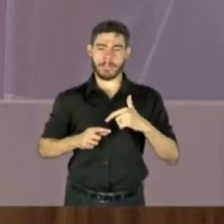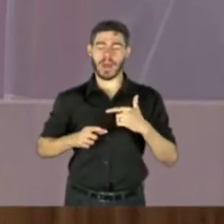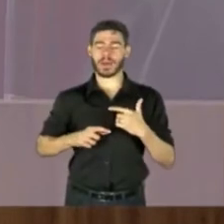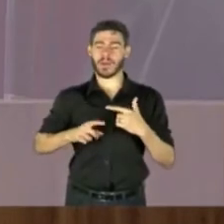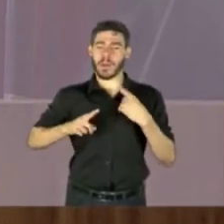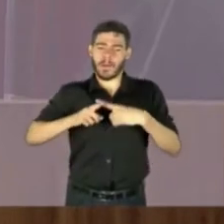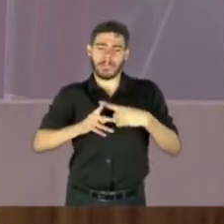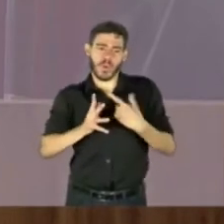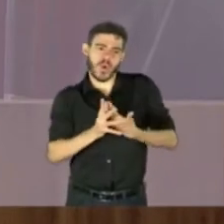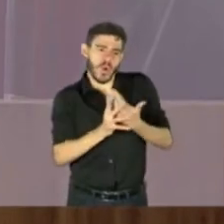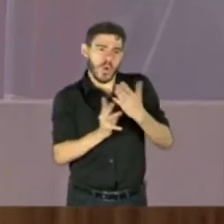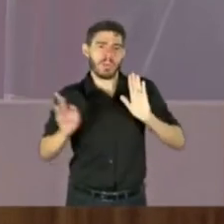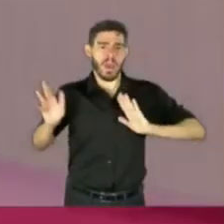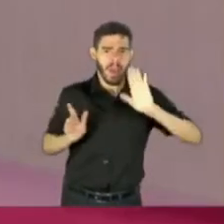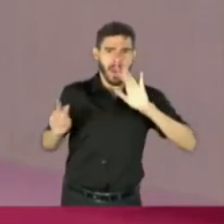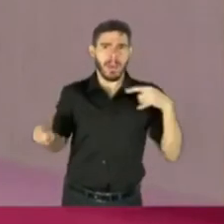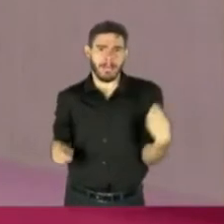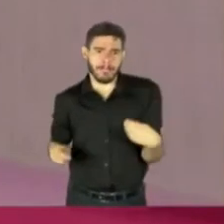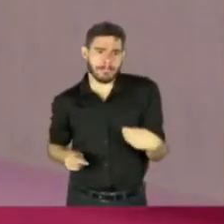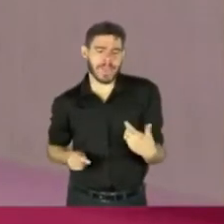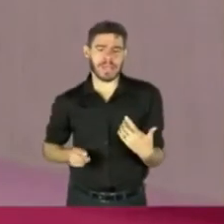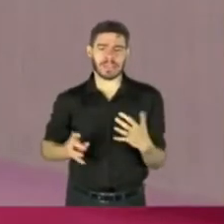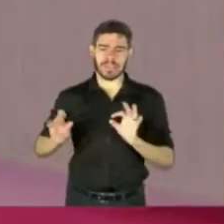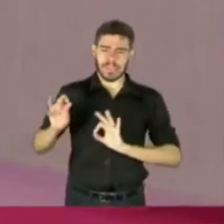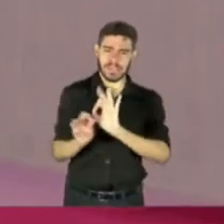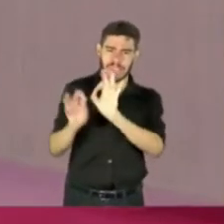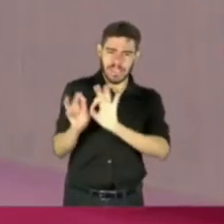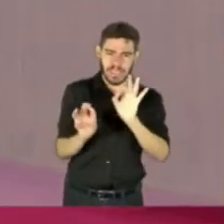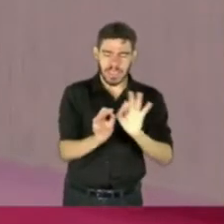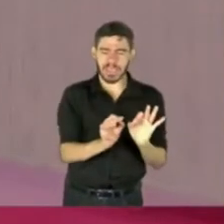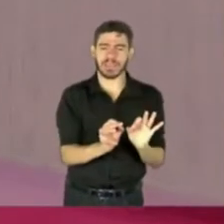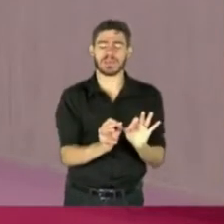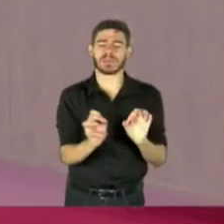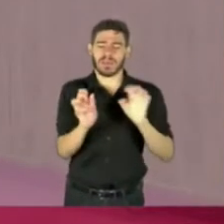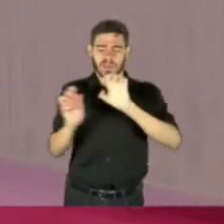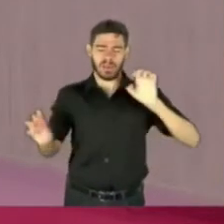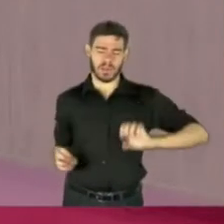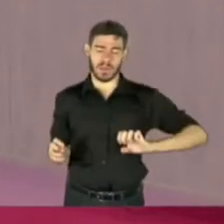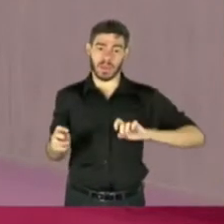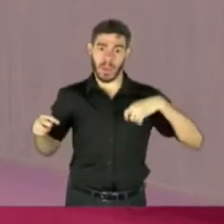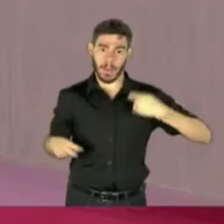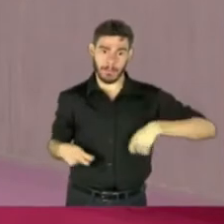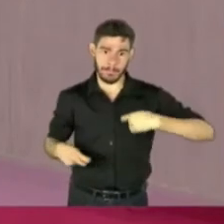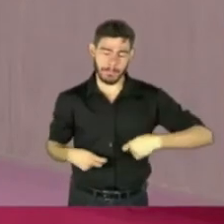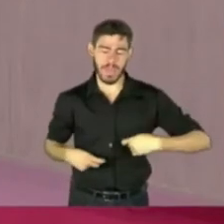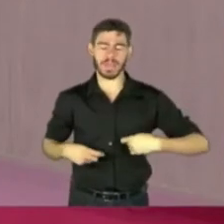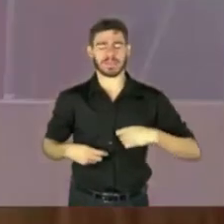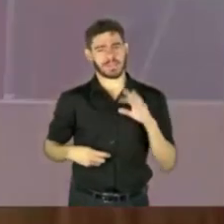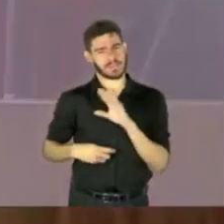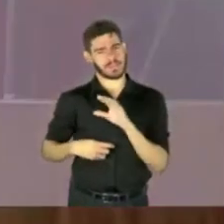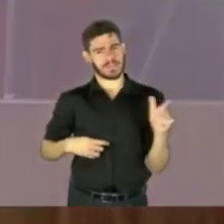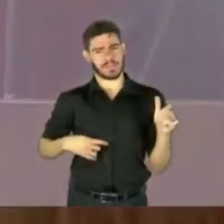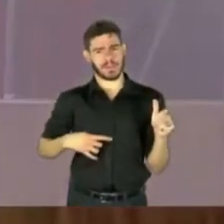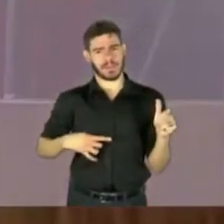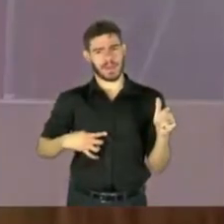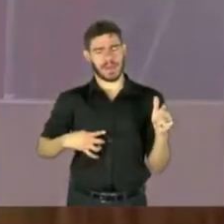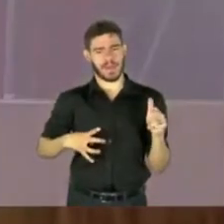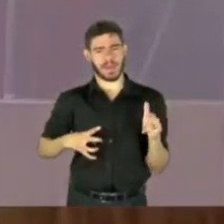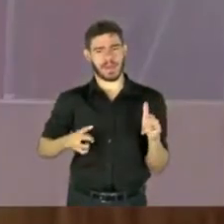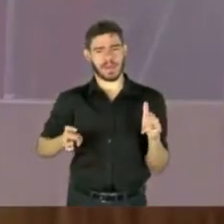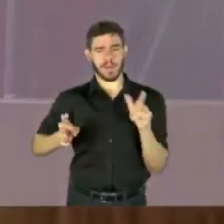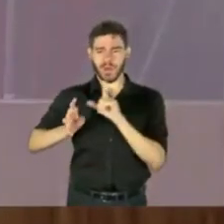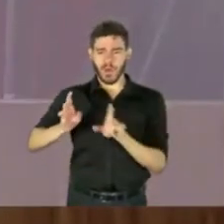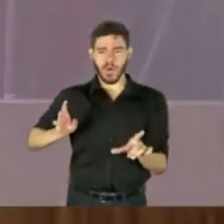necessidade de licitação, a necessidade de organização, de infraestrutura, e obviamente é lícito,